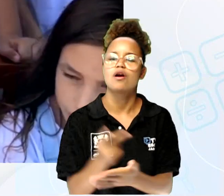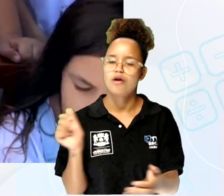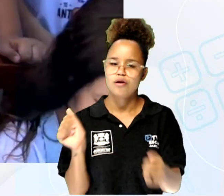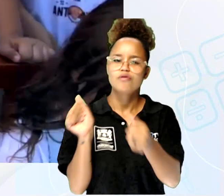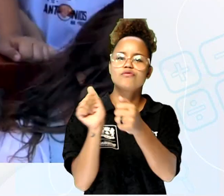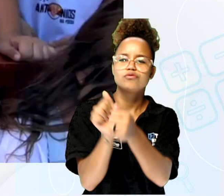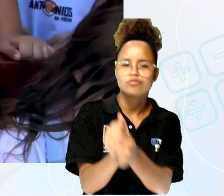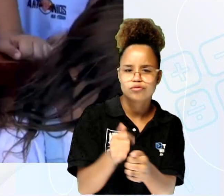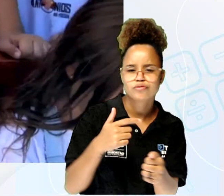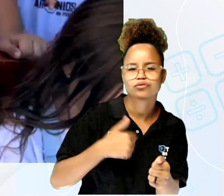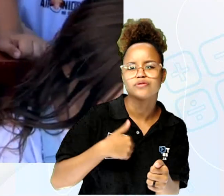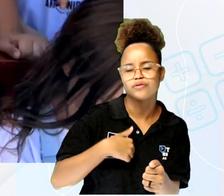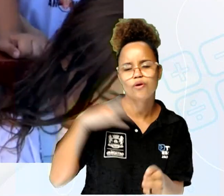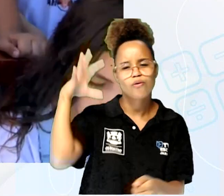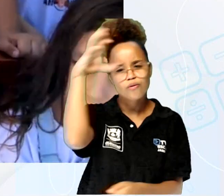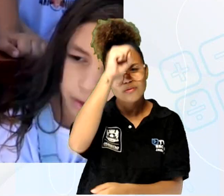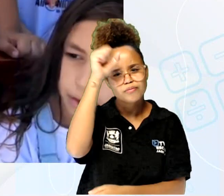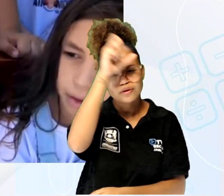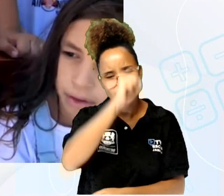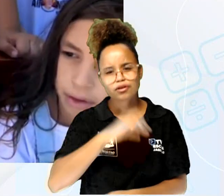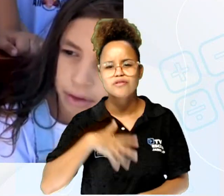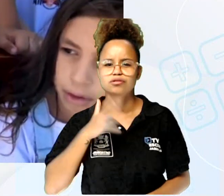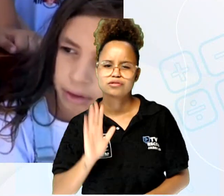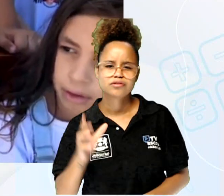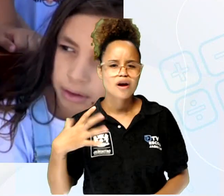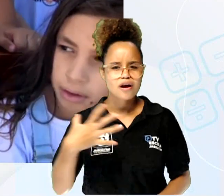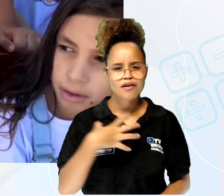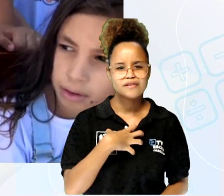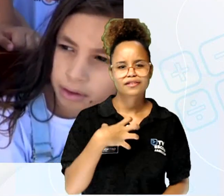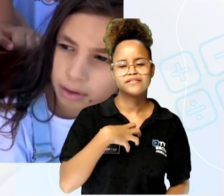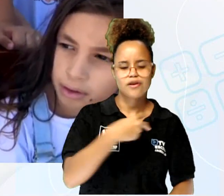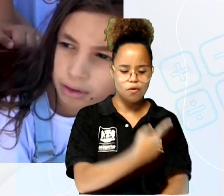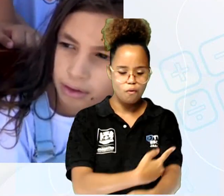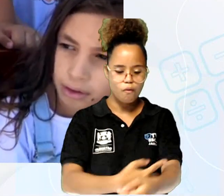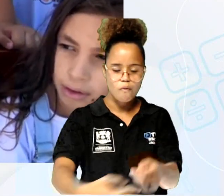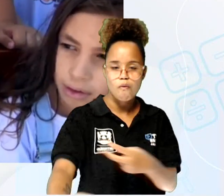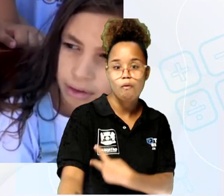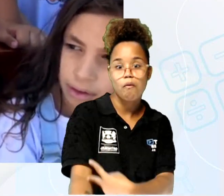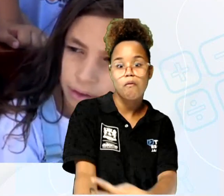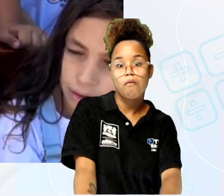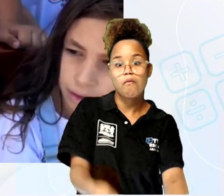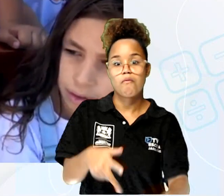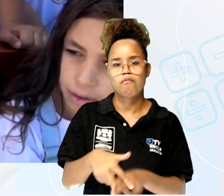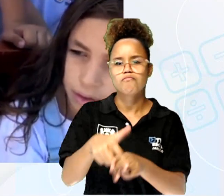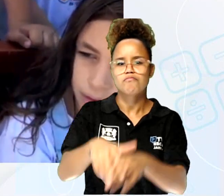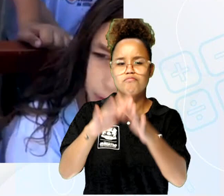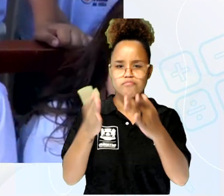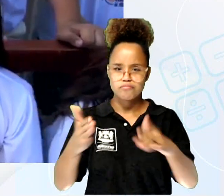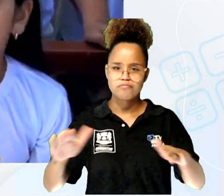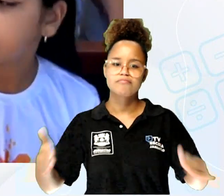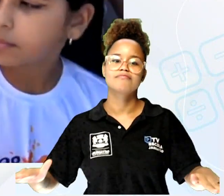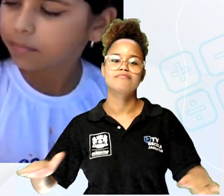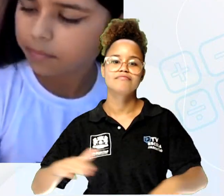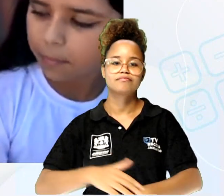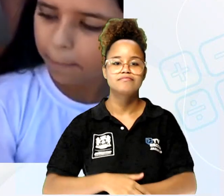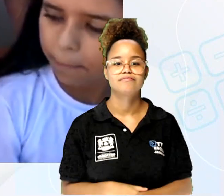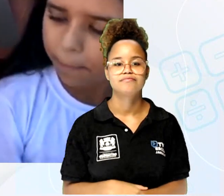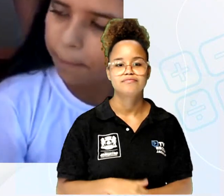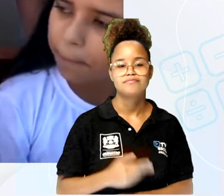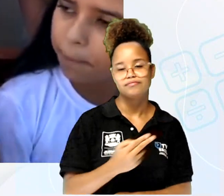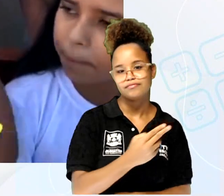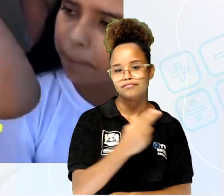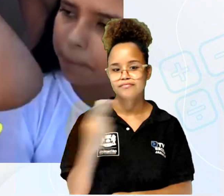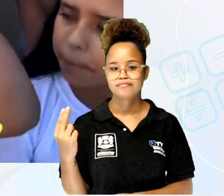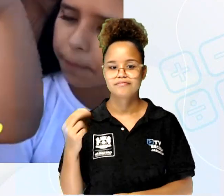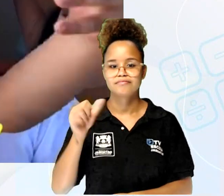pouquinhos estou aprendendo. Já sinto seus estes, não é venha correndo. Nos dez galope na beira do mar. Me chamo